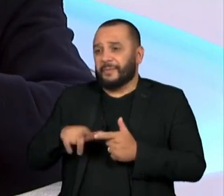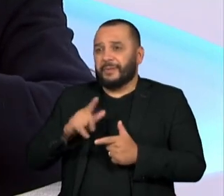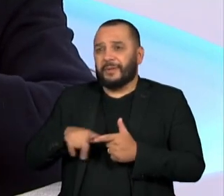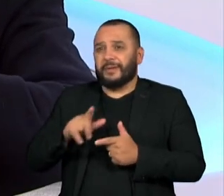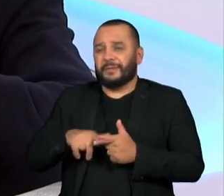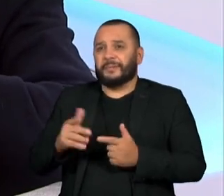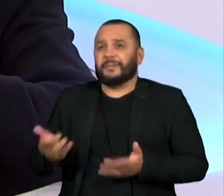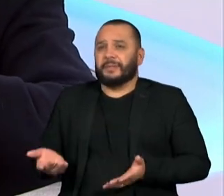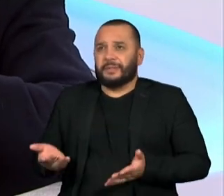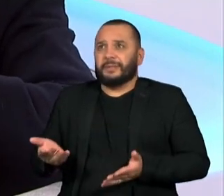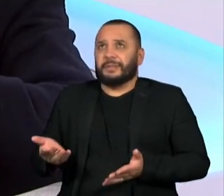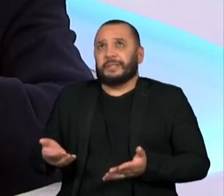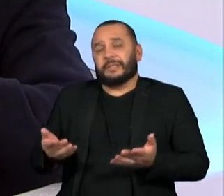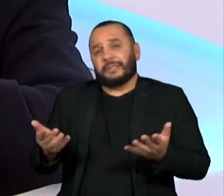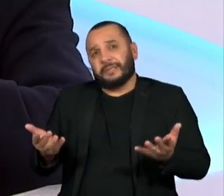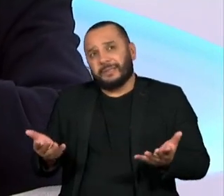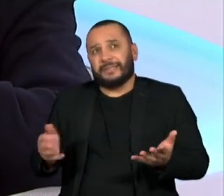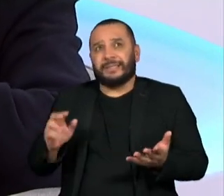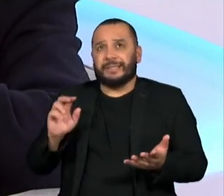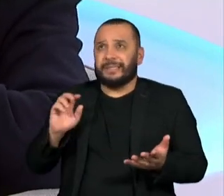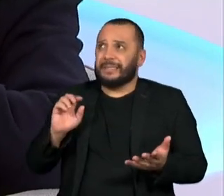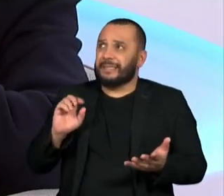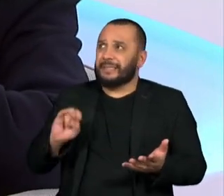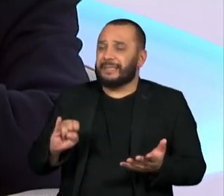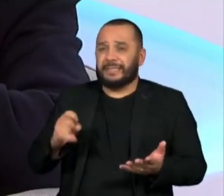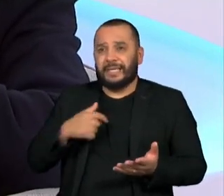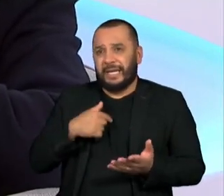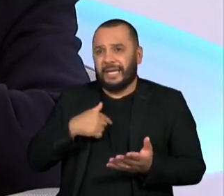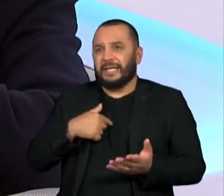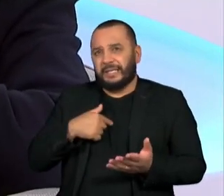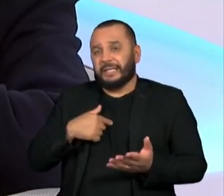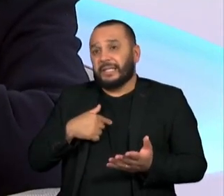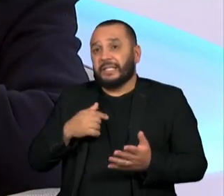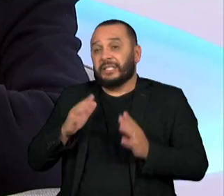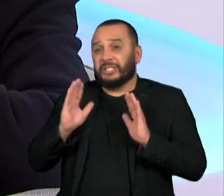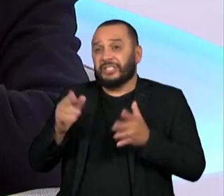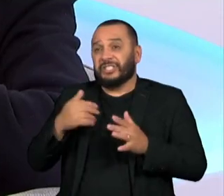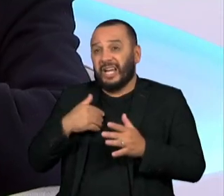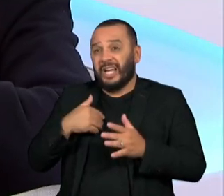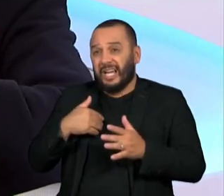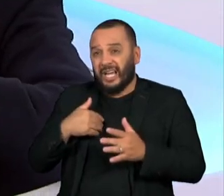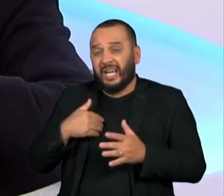povos, ele vai abrir um flanco muito grande para a direita, acho eu. Ah, é isso?